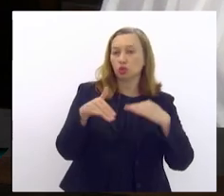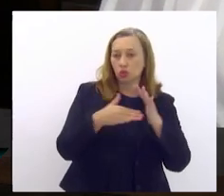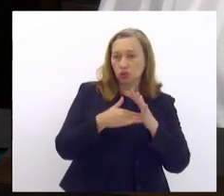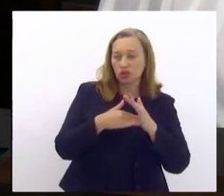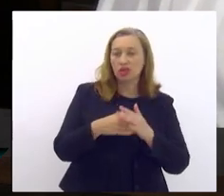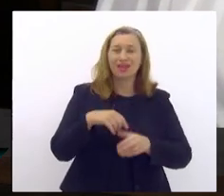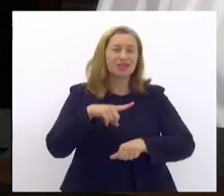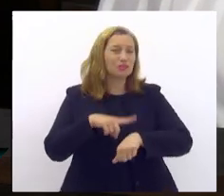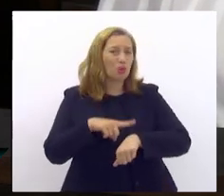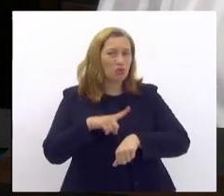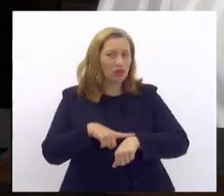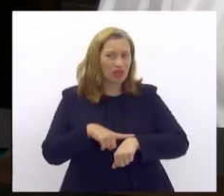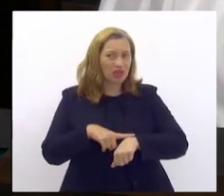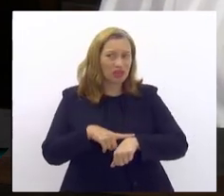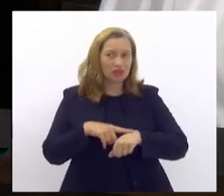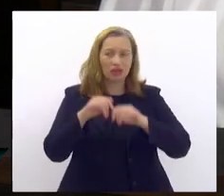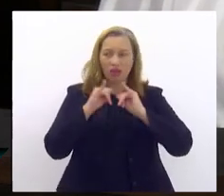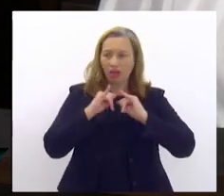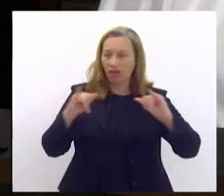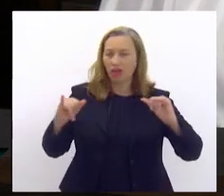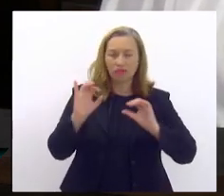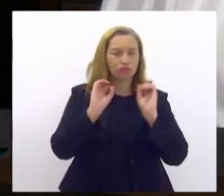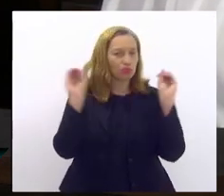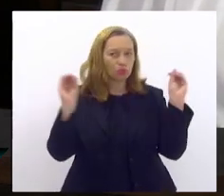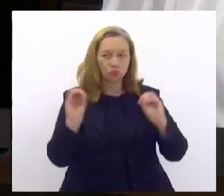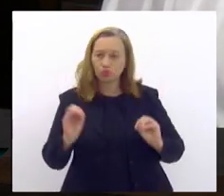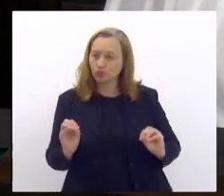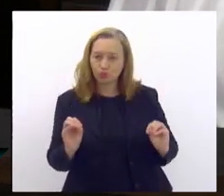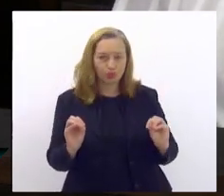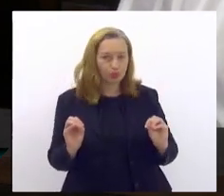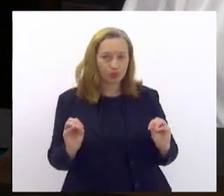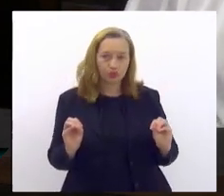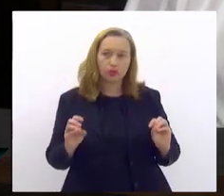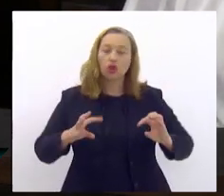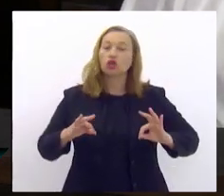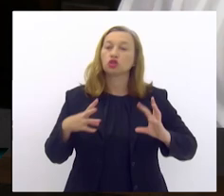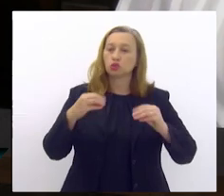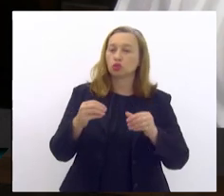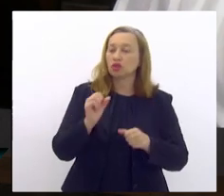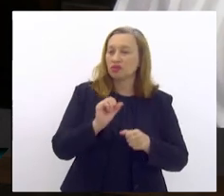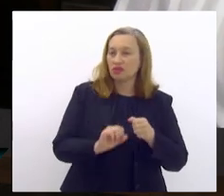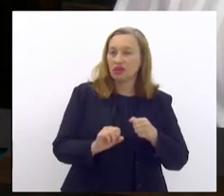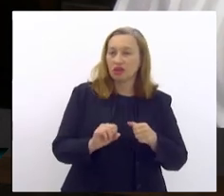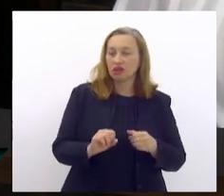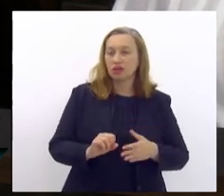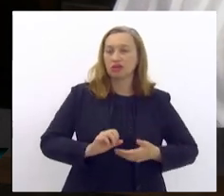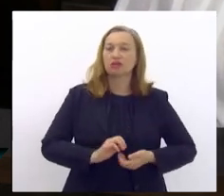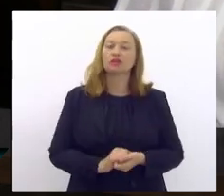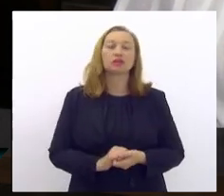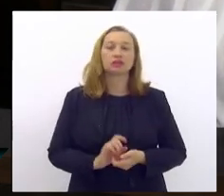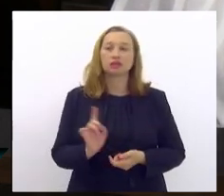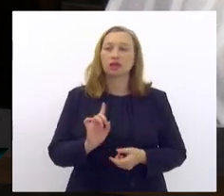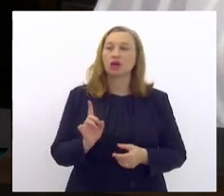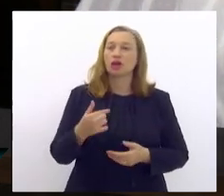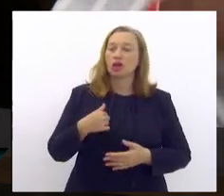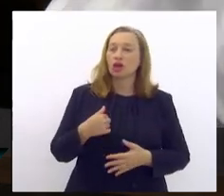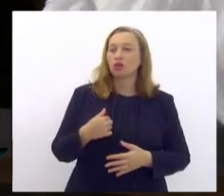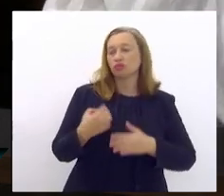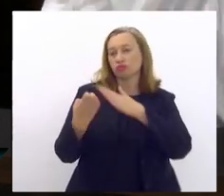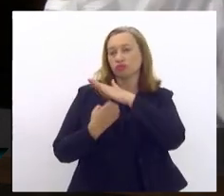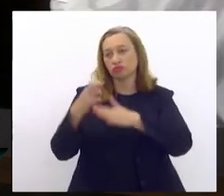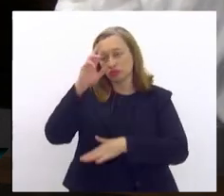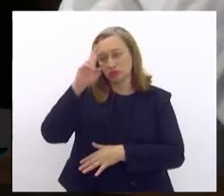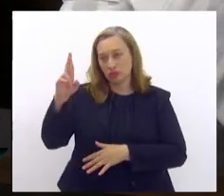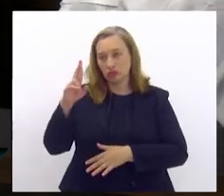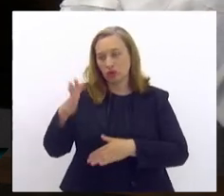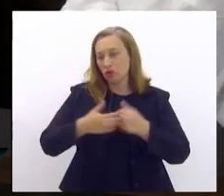mim, esse momento não é um momento de publicidade, não é um momento de feitos, do que a gente fez, do que a gente deixou de fazer, eu enquanto empresário ou